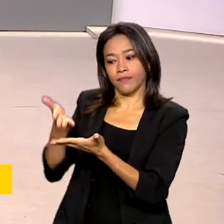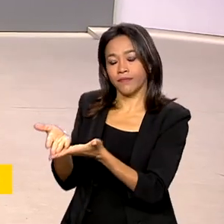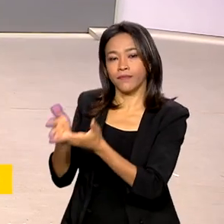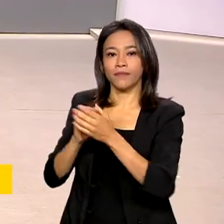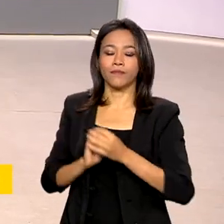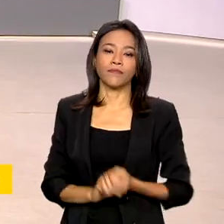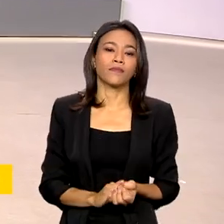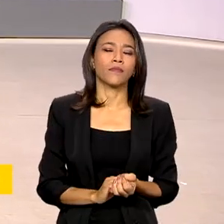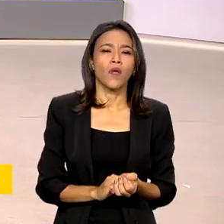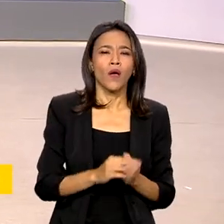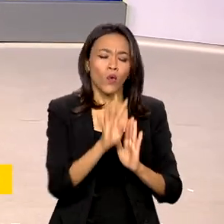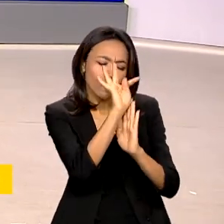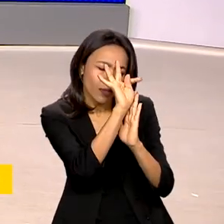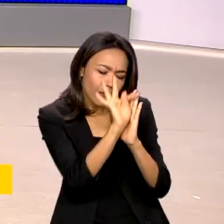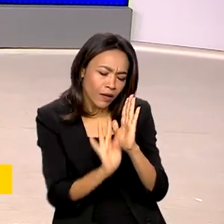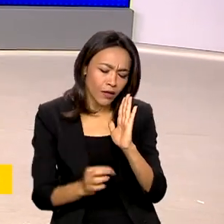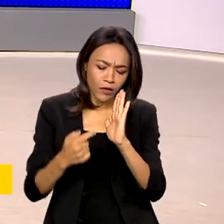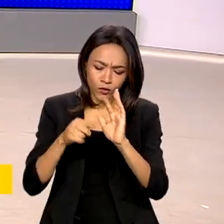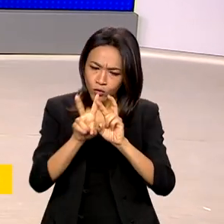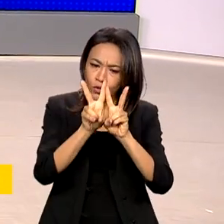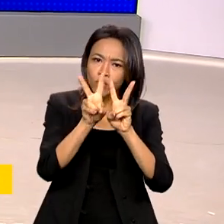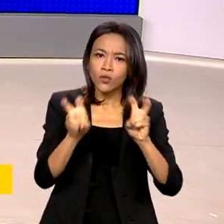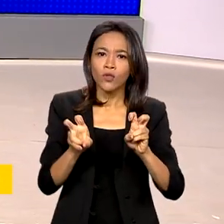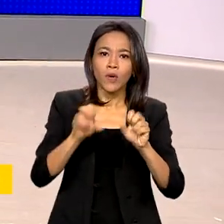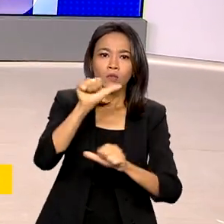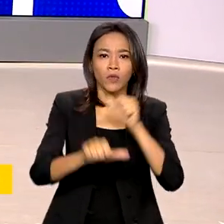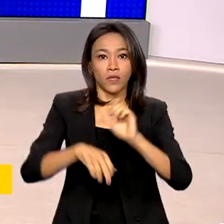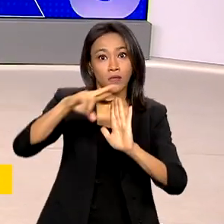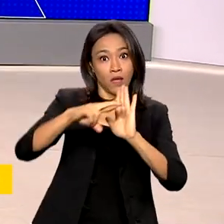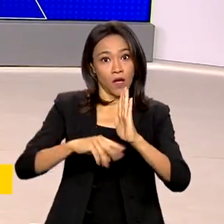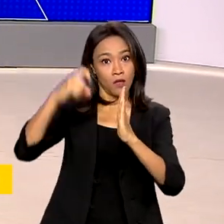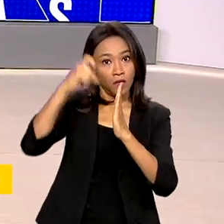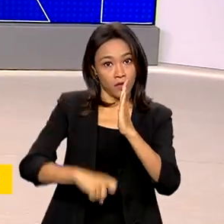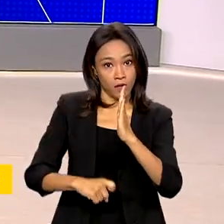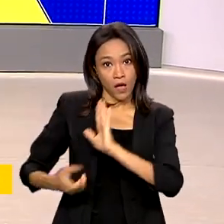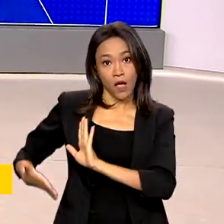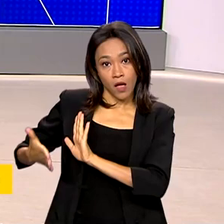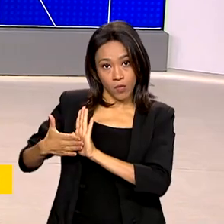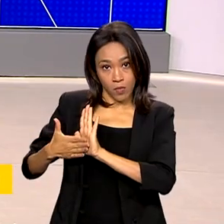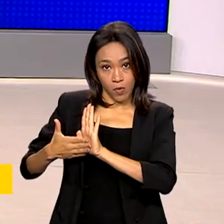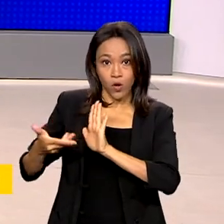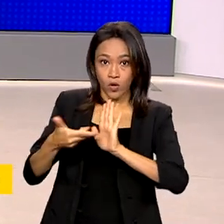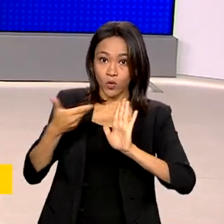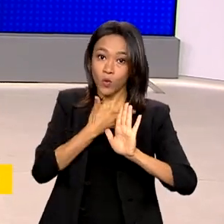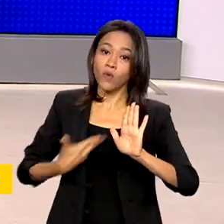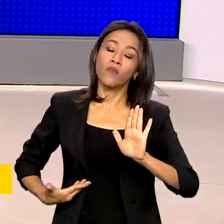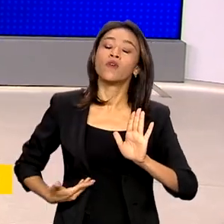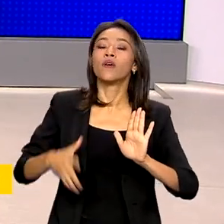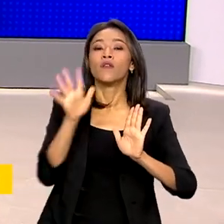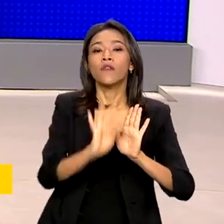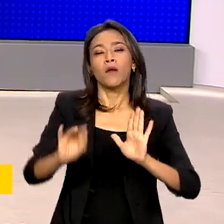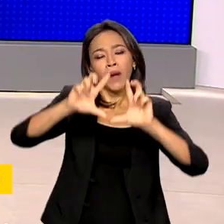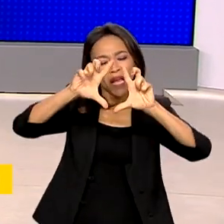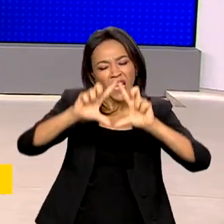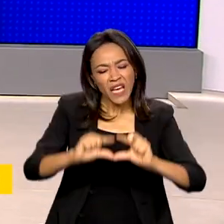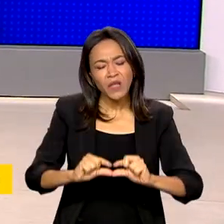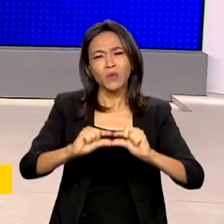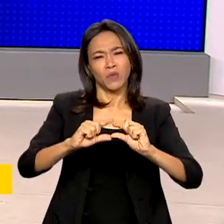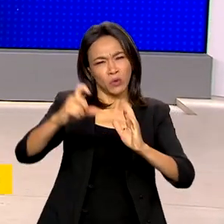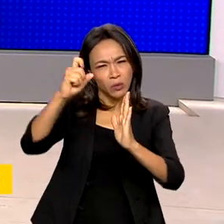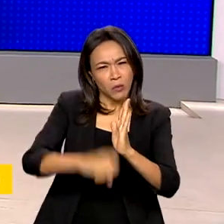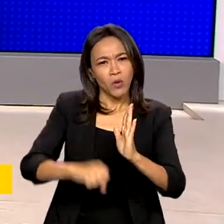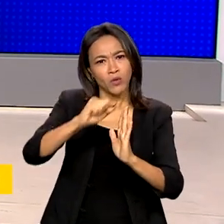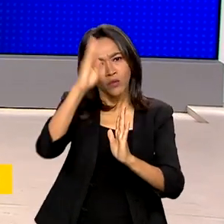O texto-base da reforma tributária, a proposta do governo federal para simplificar o sistema de tributos no país,